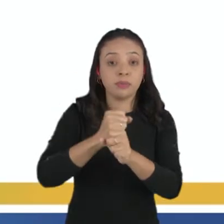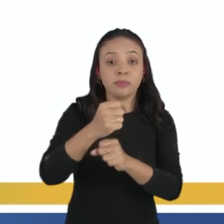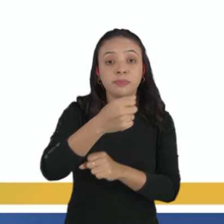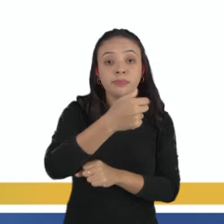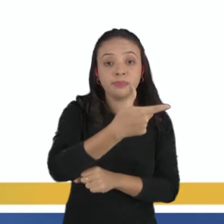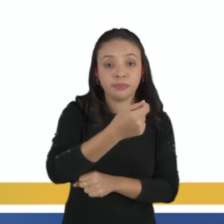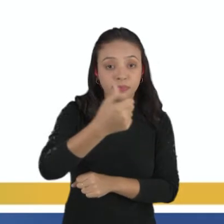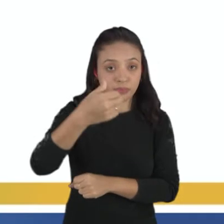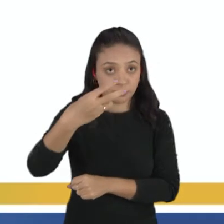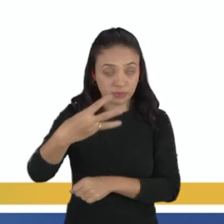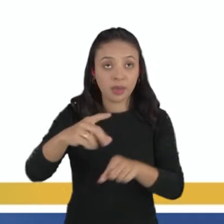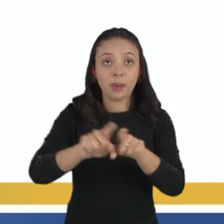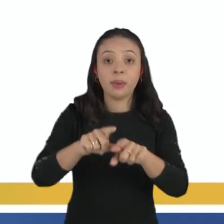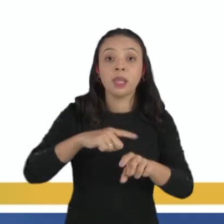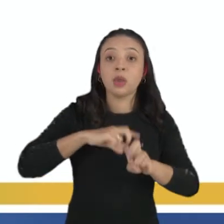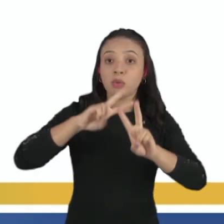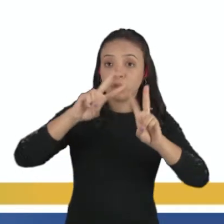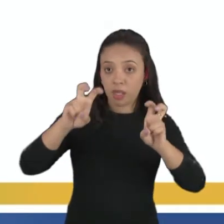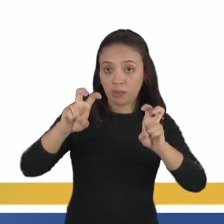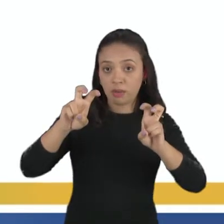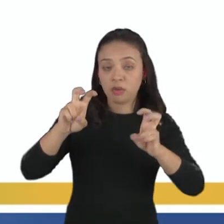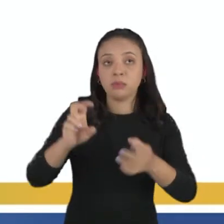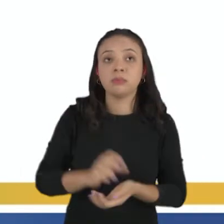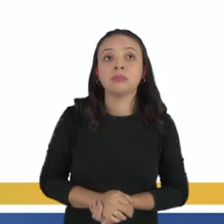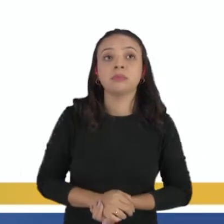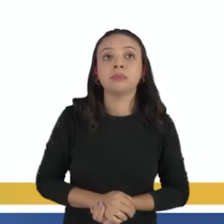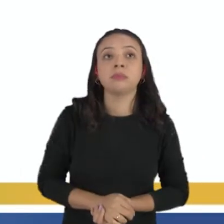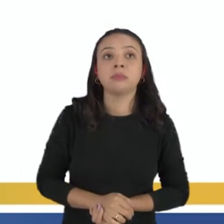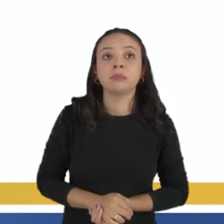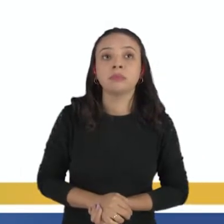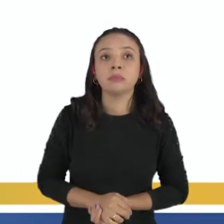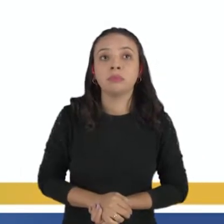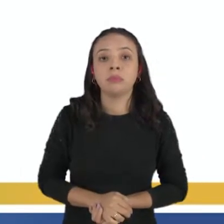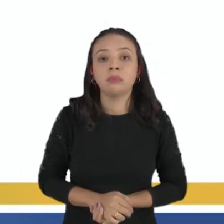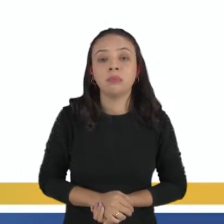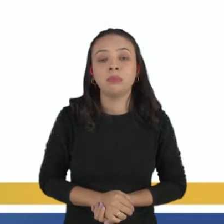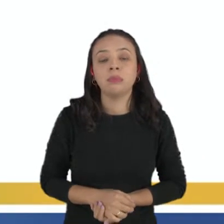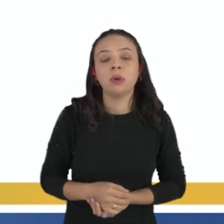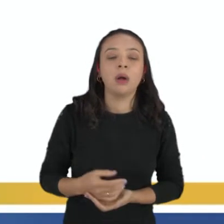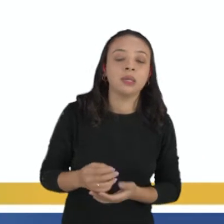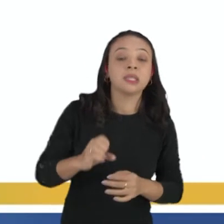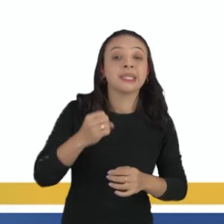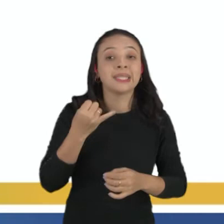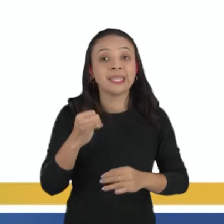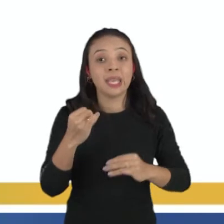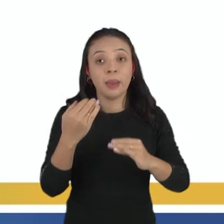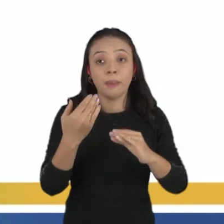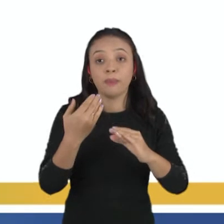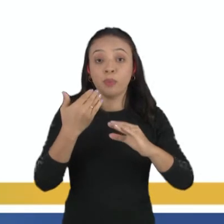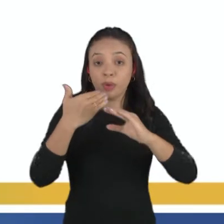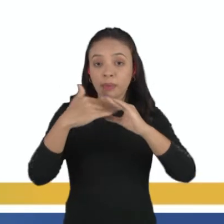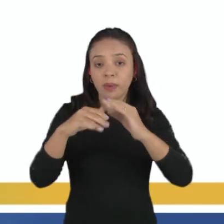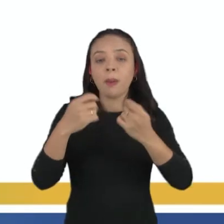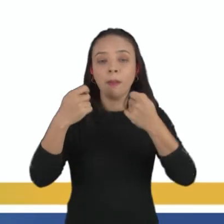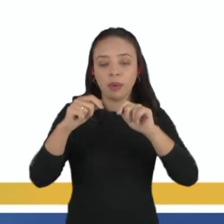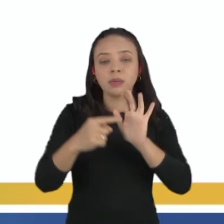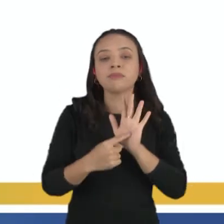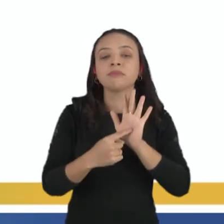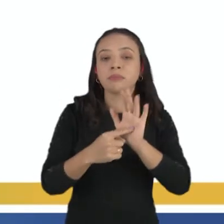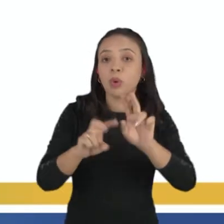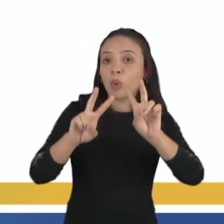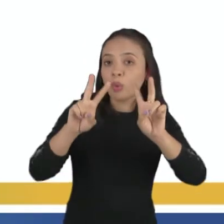assunto, que é opcional, fardamento escolar. Caso seja por e-mail, deve-se colocar o assunto.